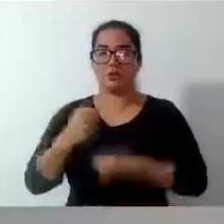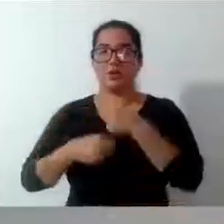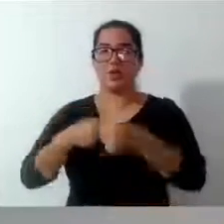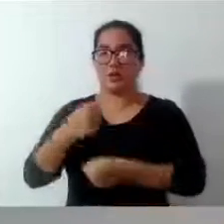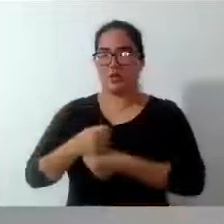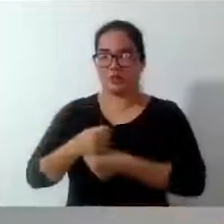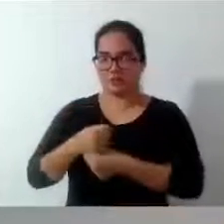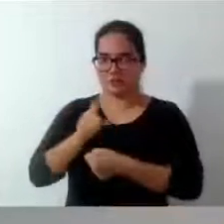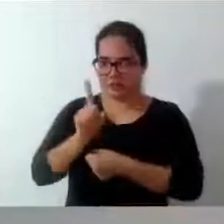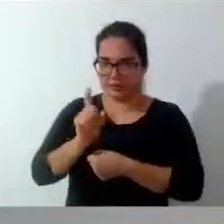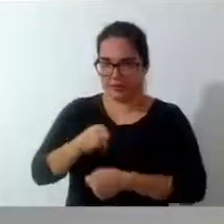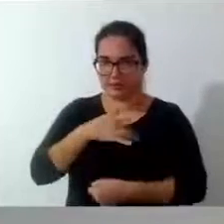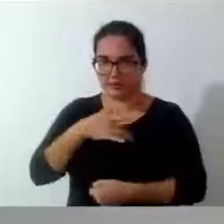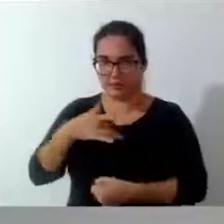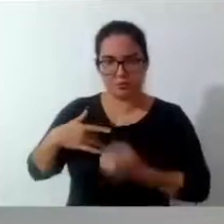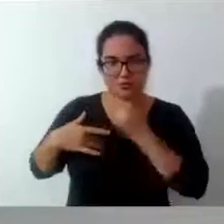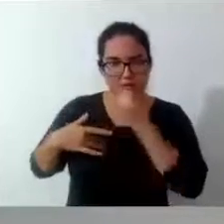está bem?